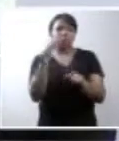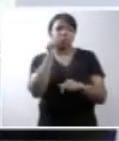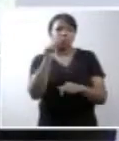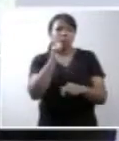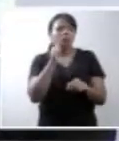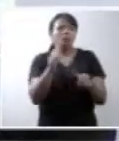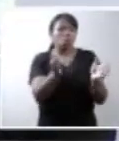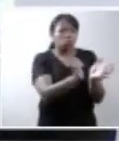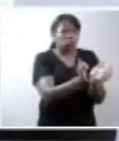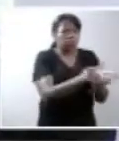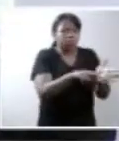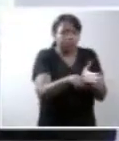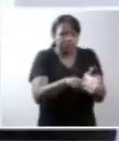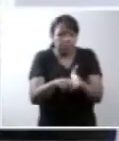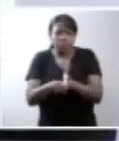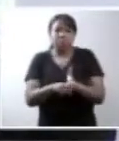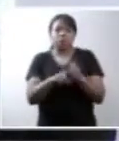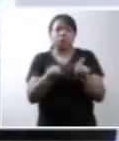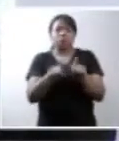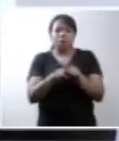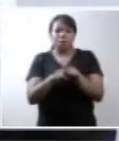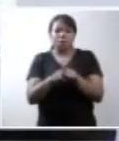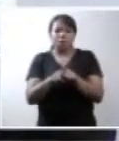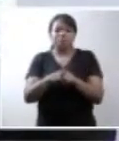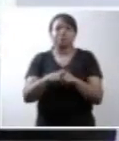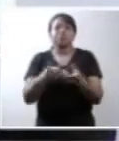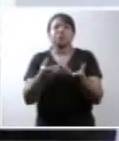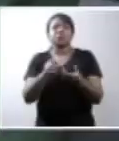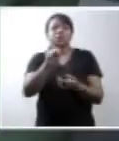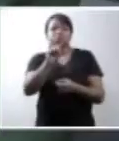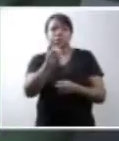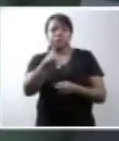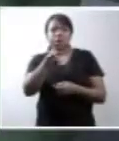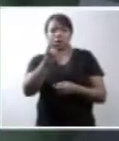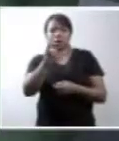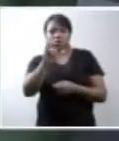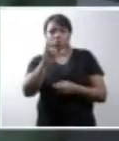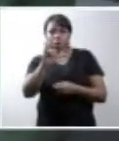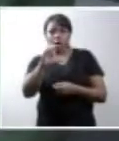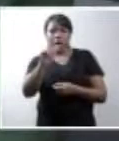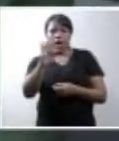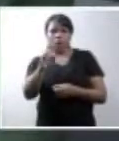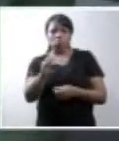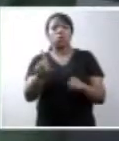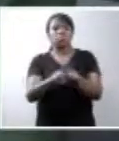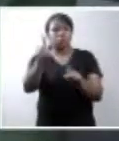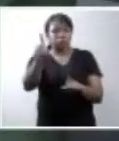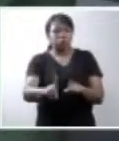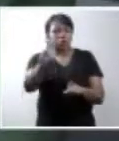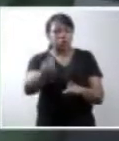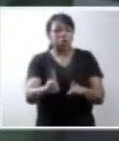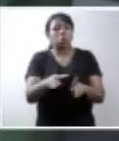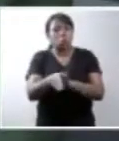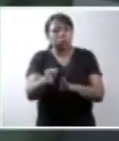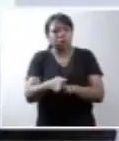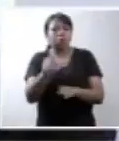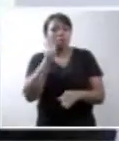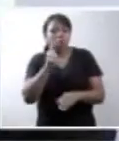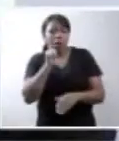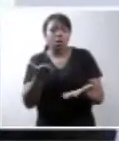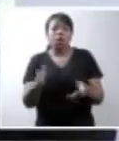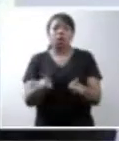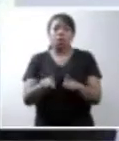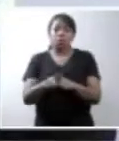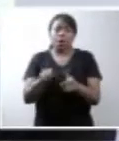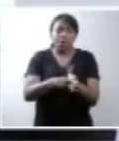núcleos de pesquisa, organizações sindicais e profissionais, conselhos de direitos da mulher, profissionais de saúde,